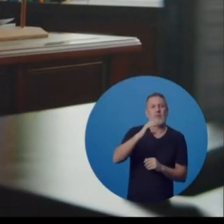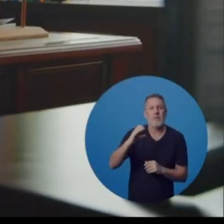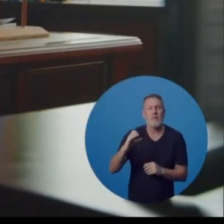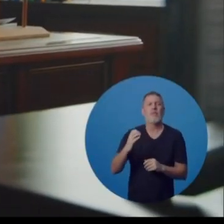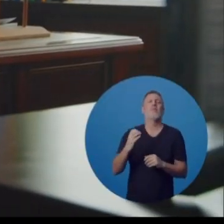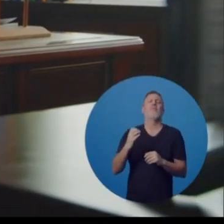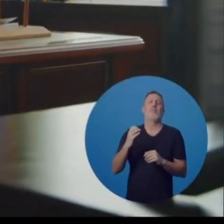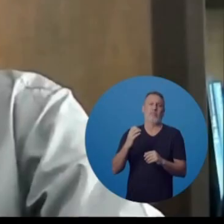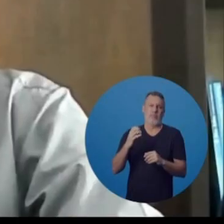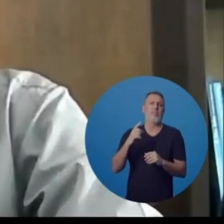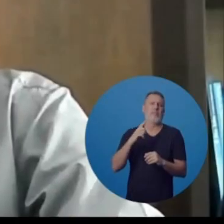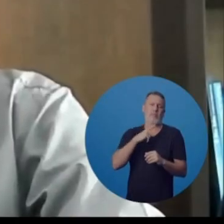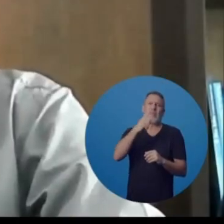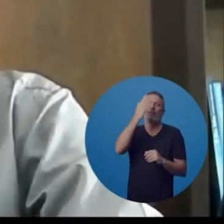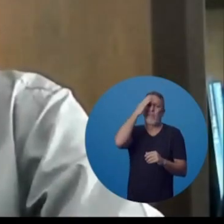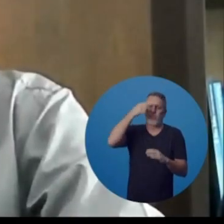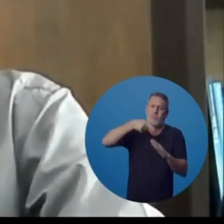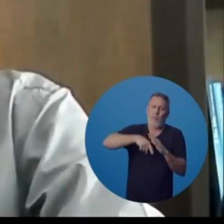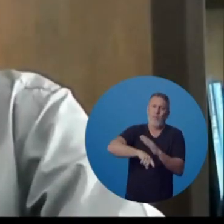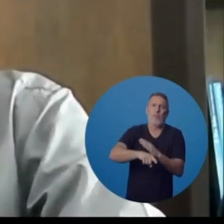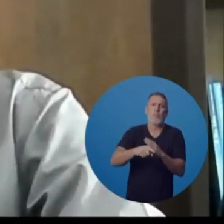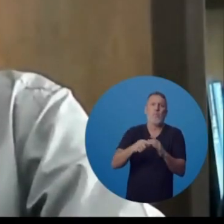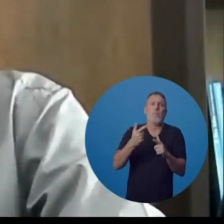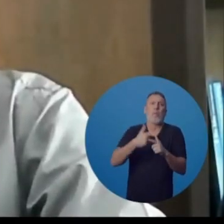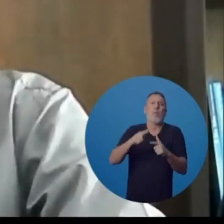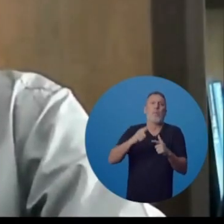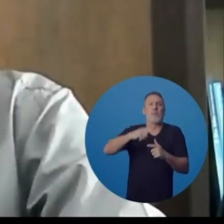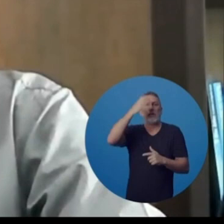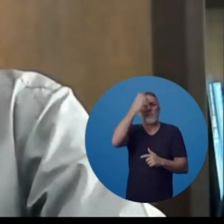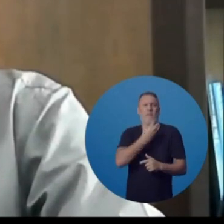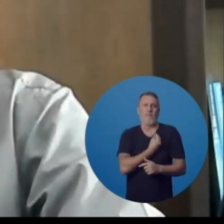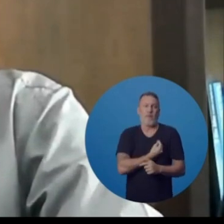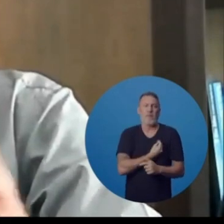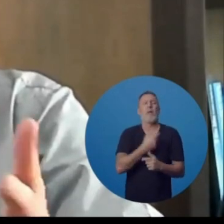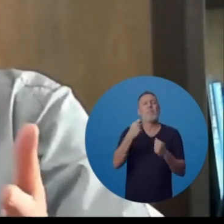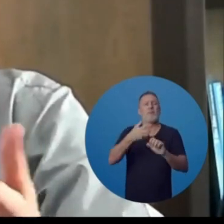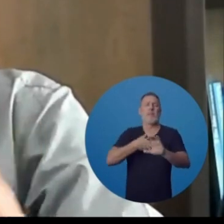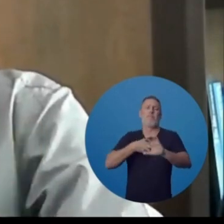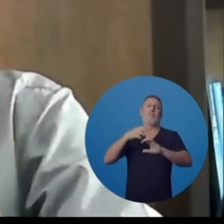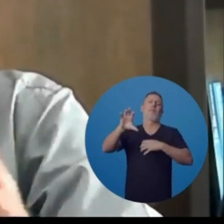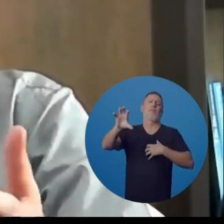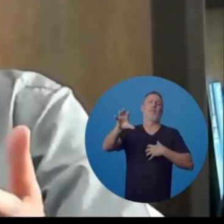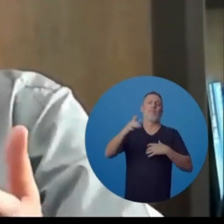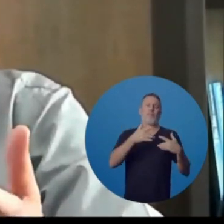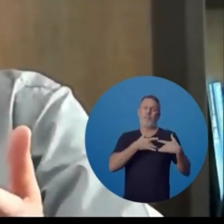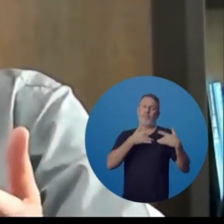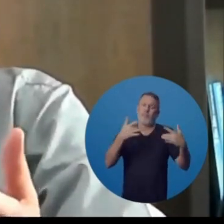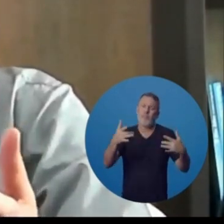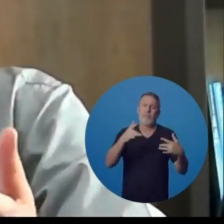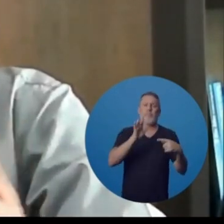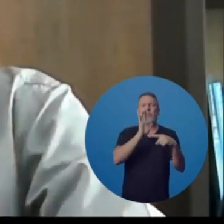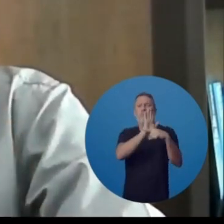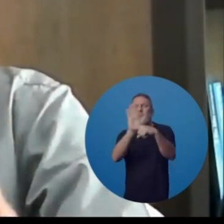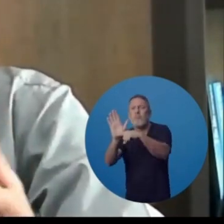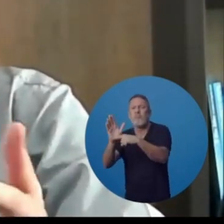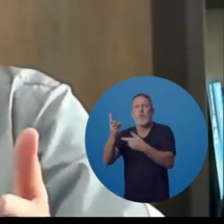isso, a gente passou pelo vale mais profundo das nossas vidas. E sermos empáticos, fraternos,